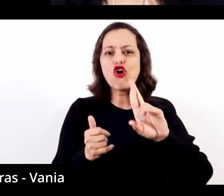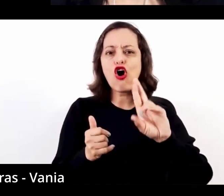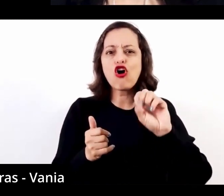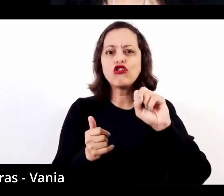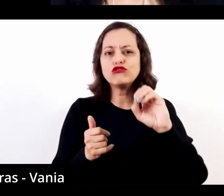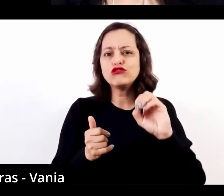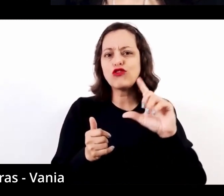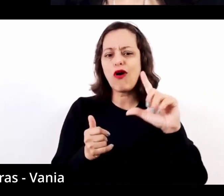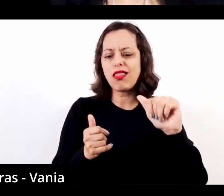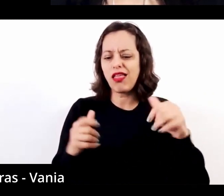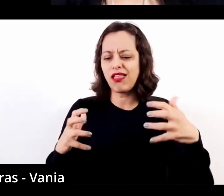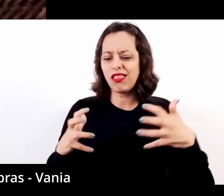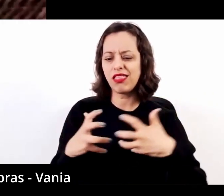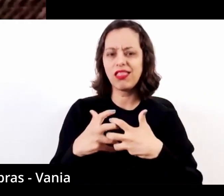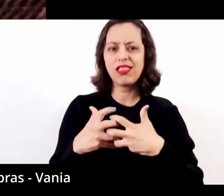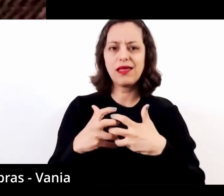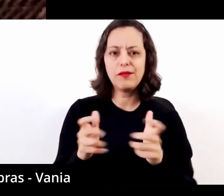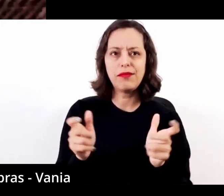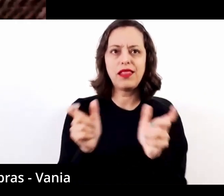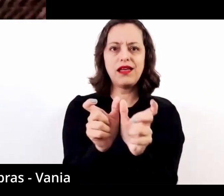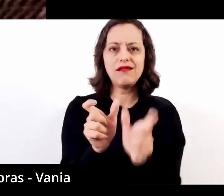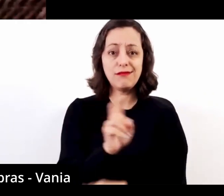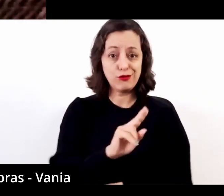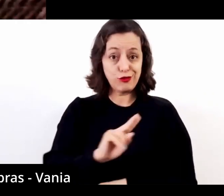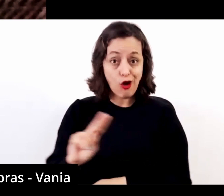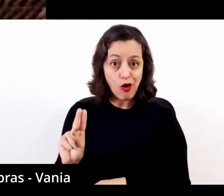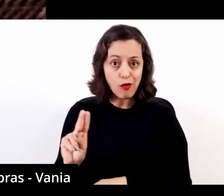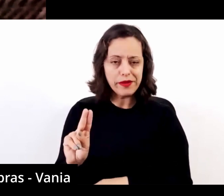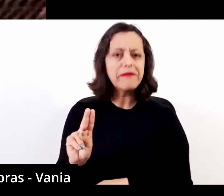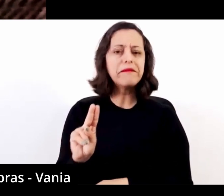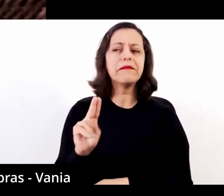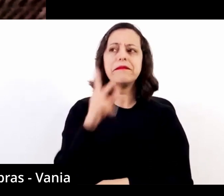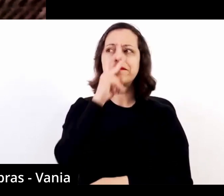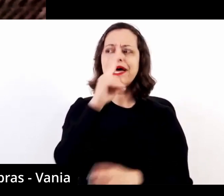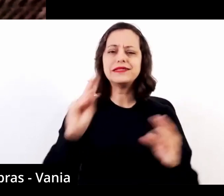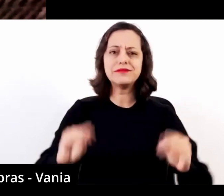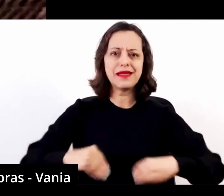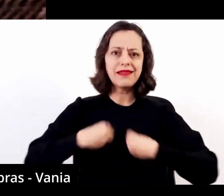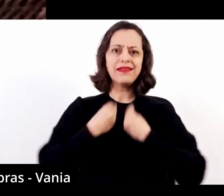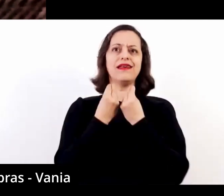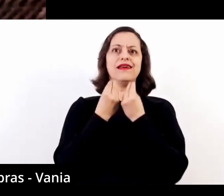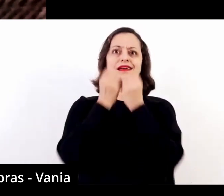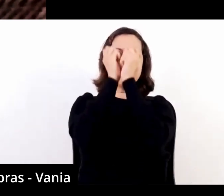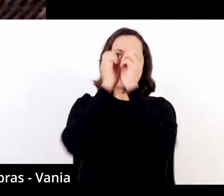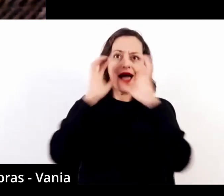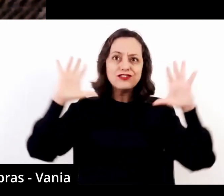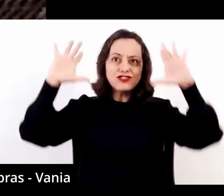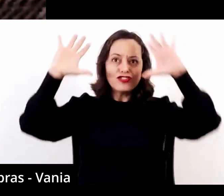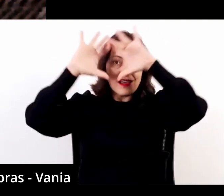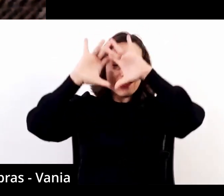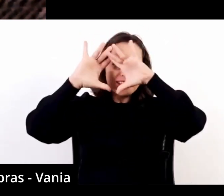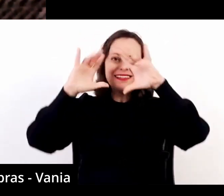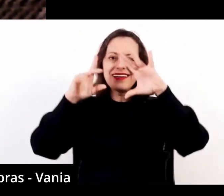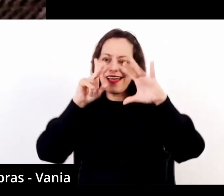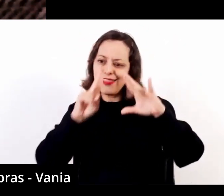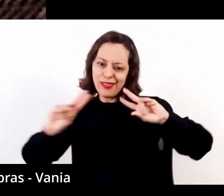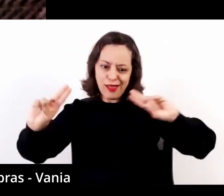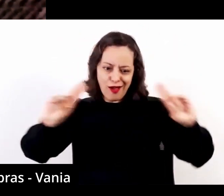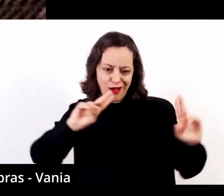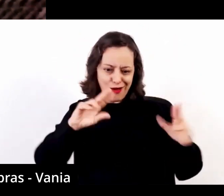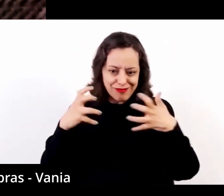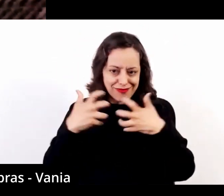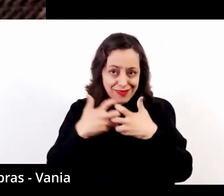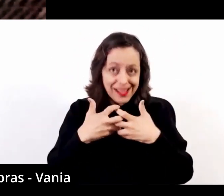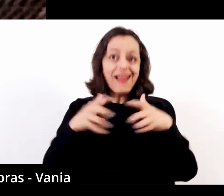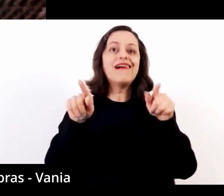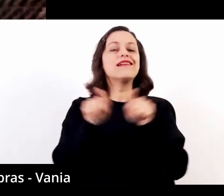do nome de Santórsola. E essa mesma evocação imagética e essa mesma correspondência nominal pode